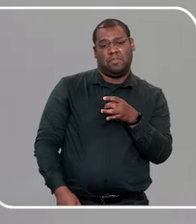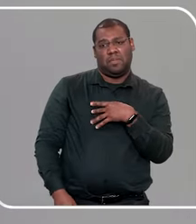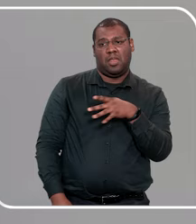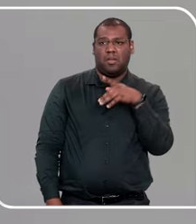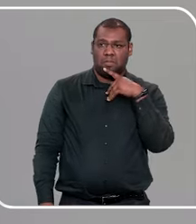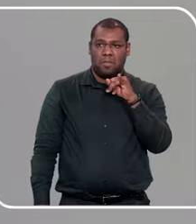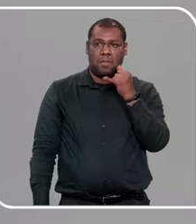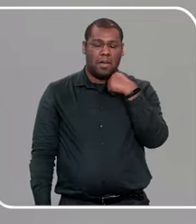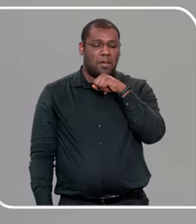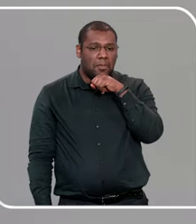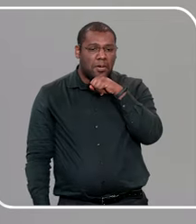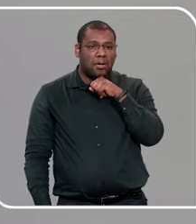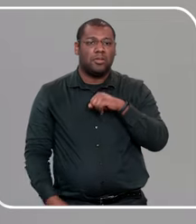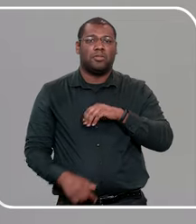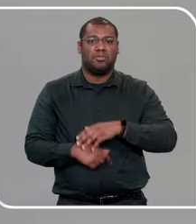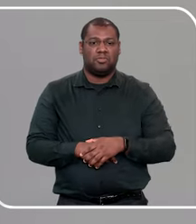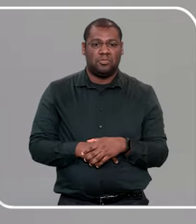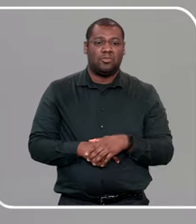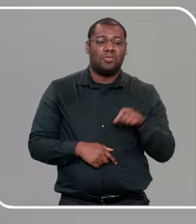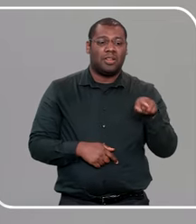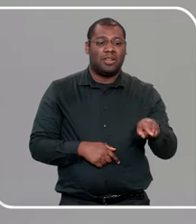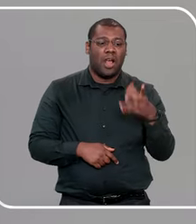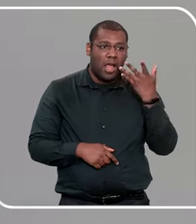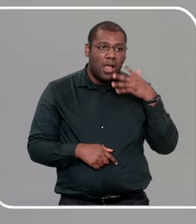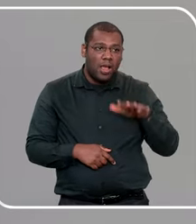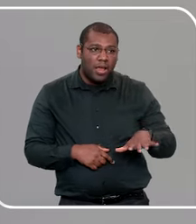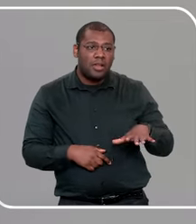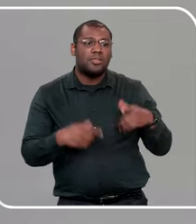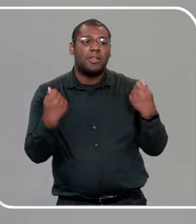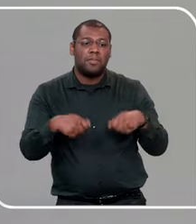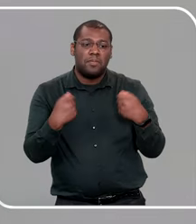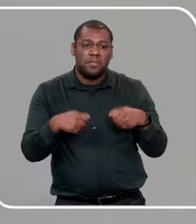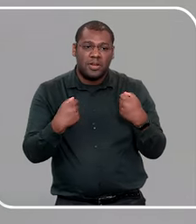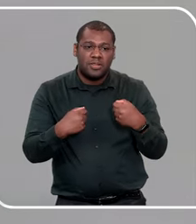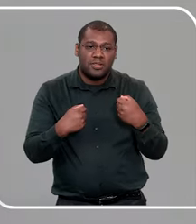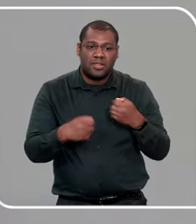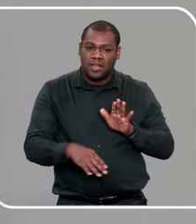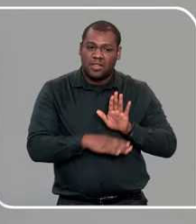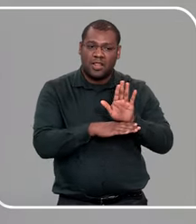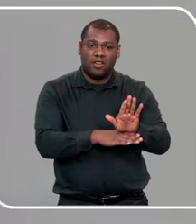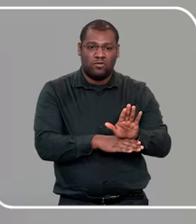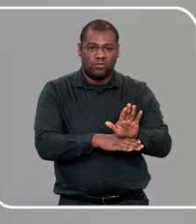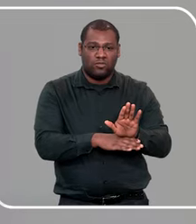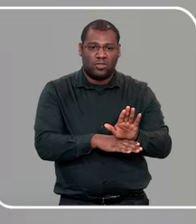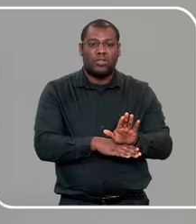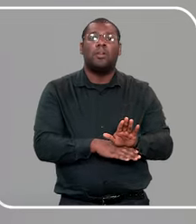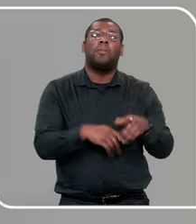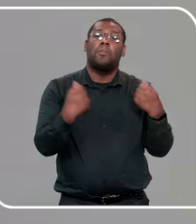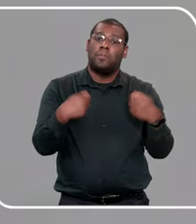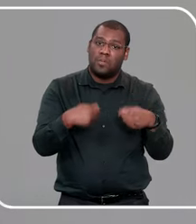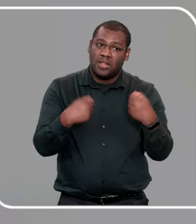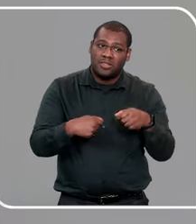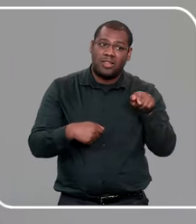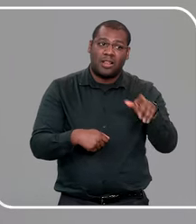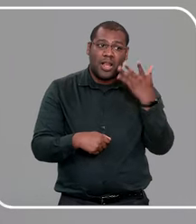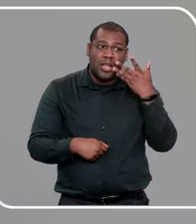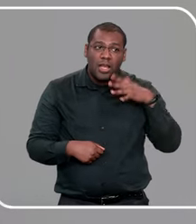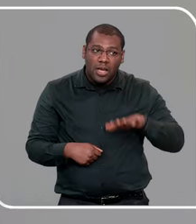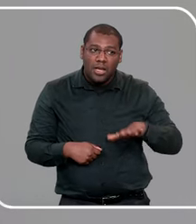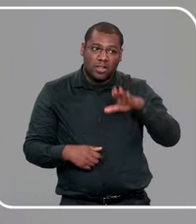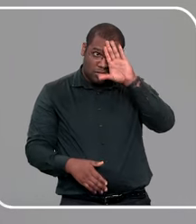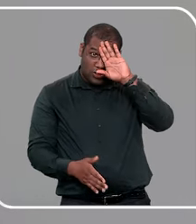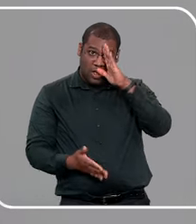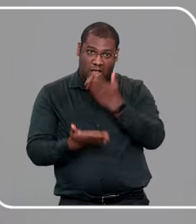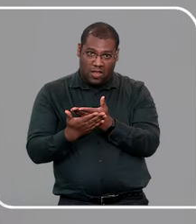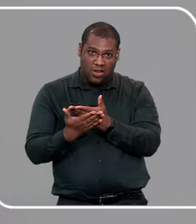Quando, a sua criança, algum momento da vida dela, precisar de ajuda, ela precisa saber, que vai ter uma mãe, que vai ter um pai,